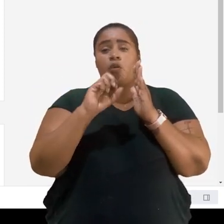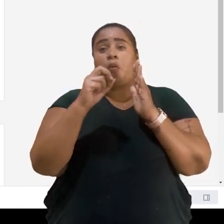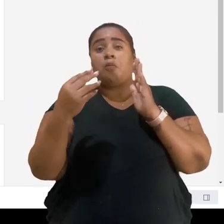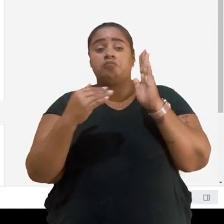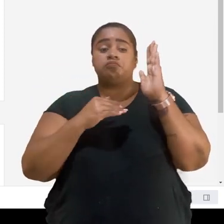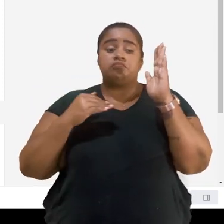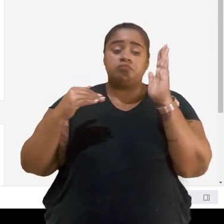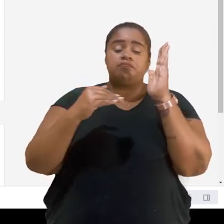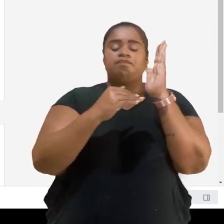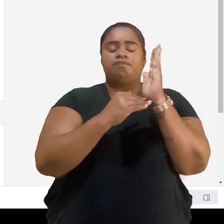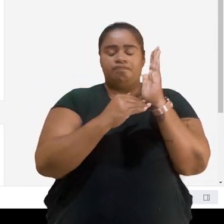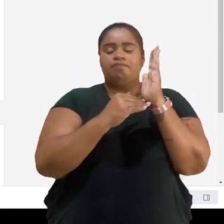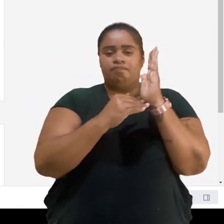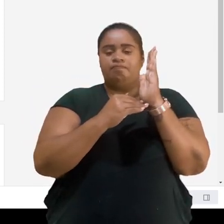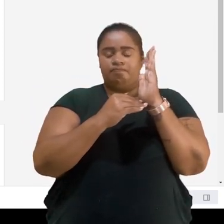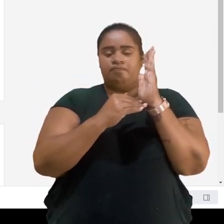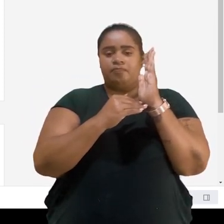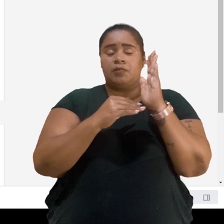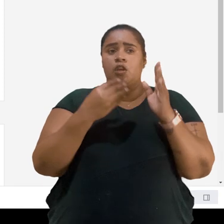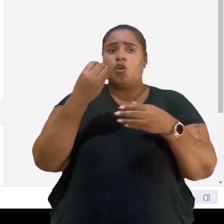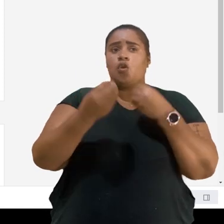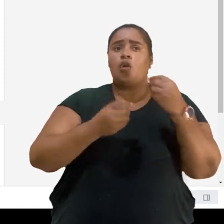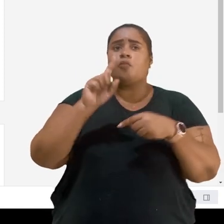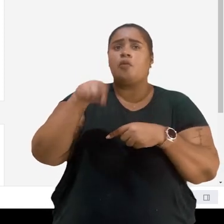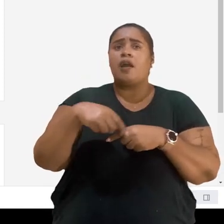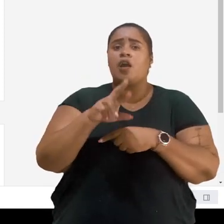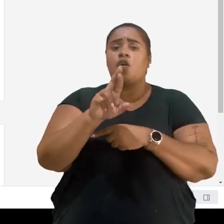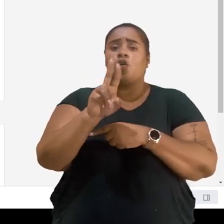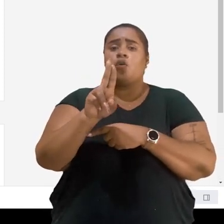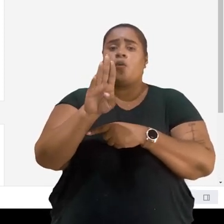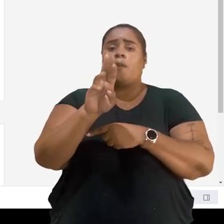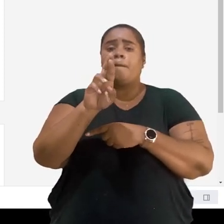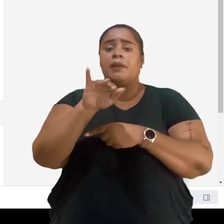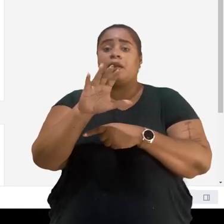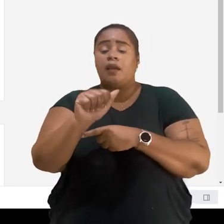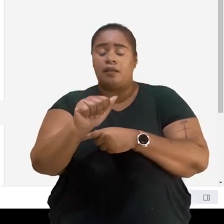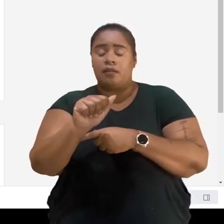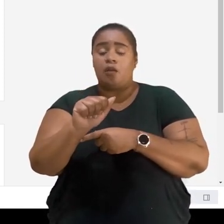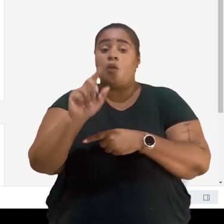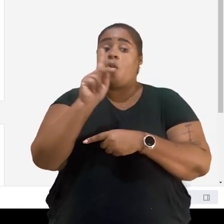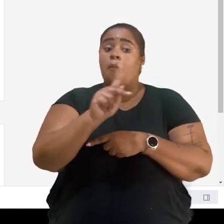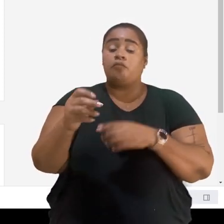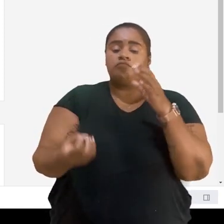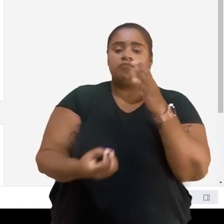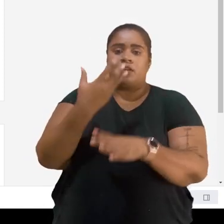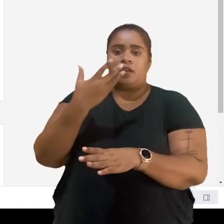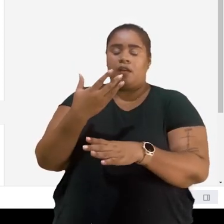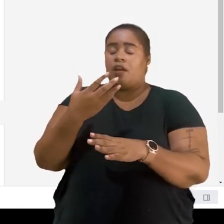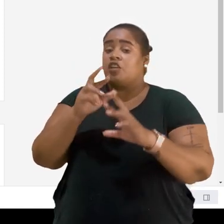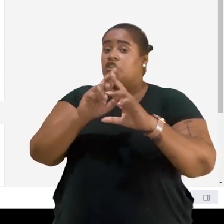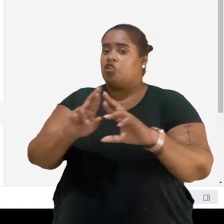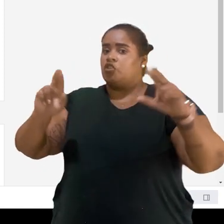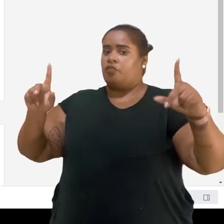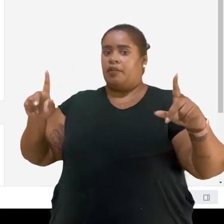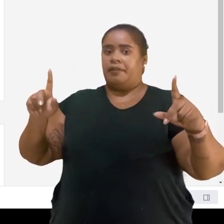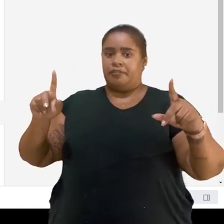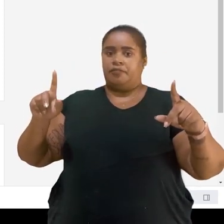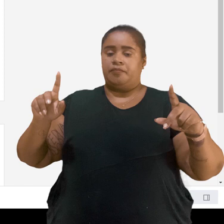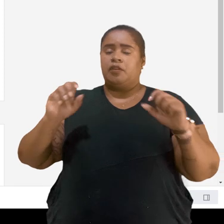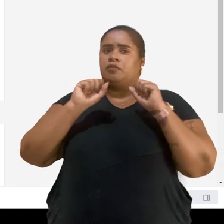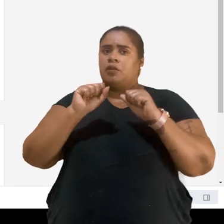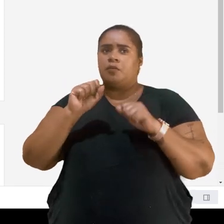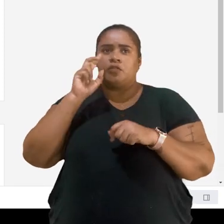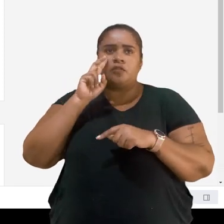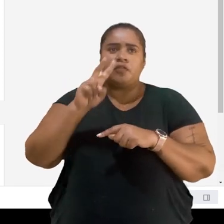atendeu plenamente. Essa rubrica é construída pelo professor, então não necessariamente ela vai ter esse mesmo formato.